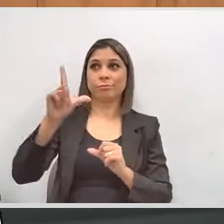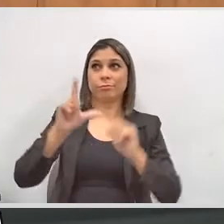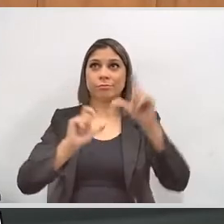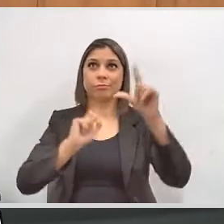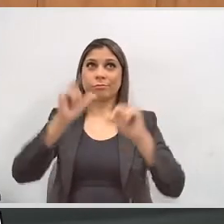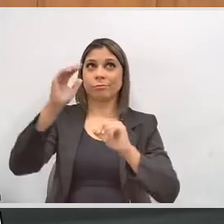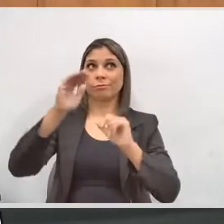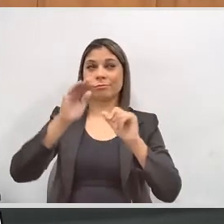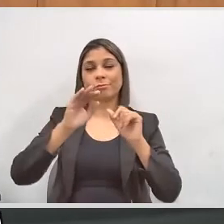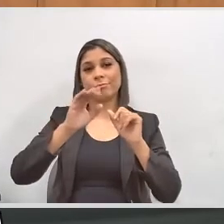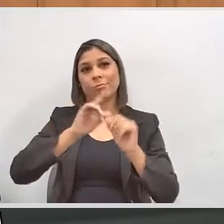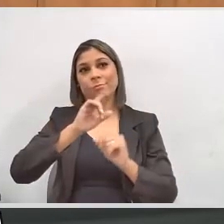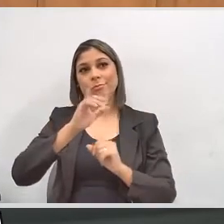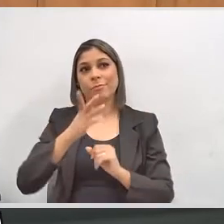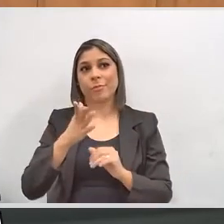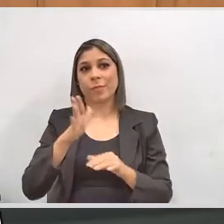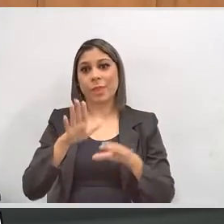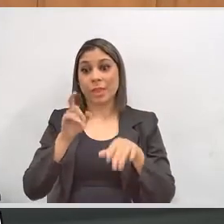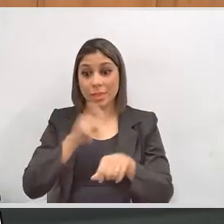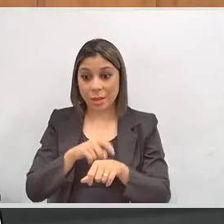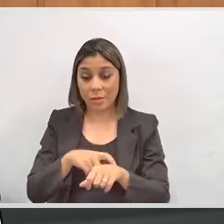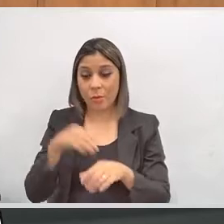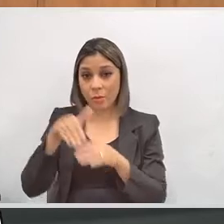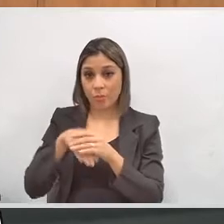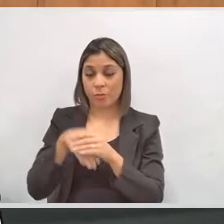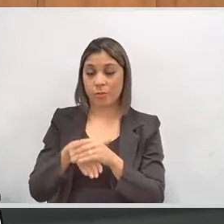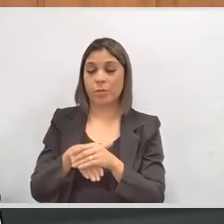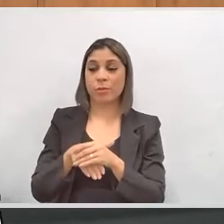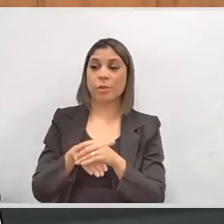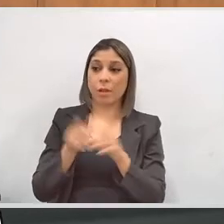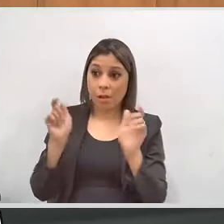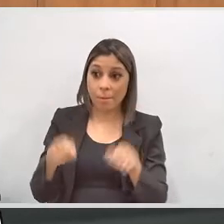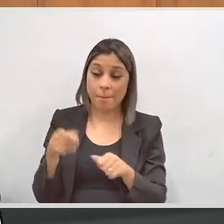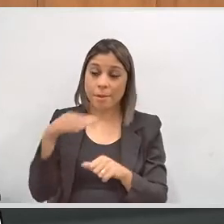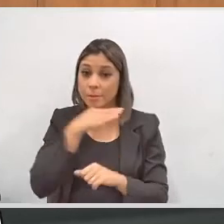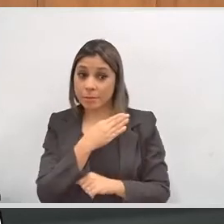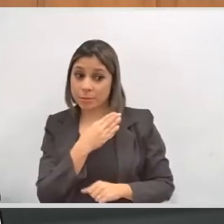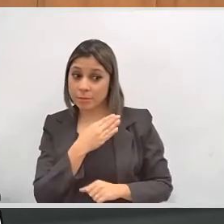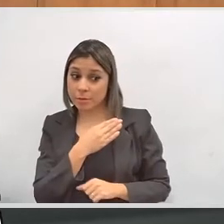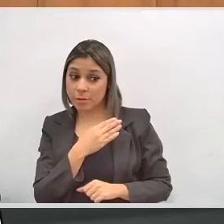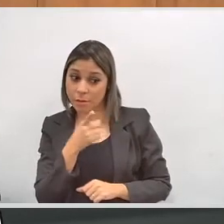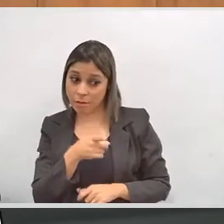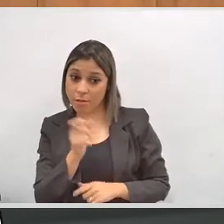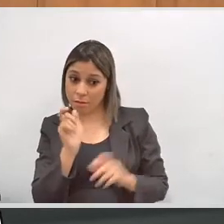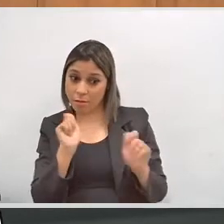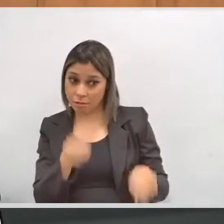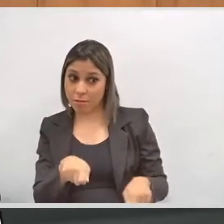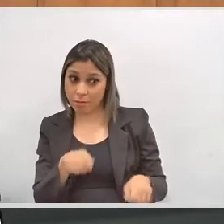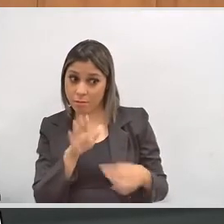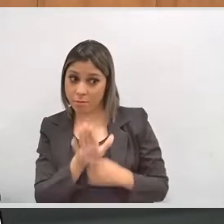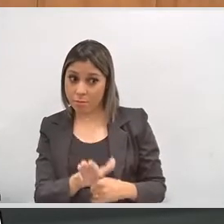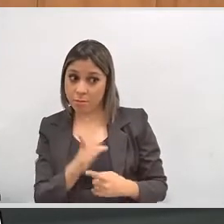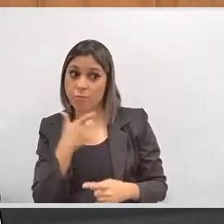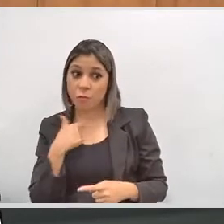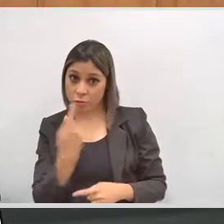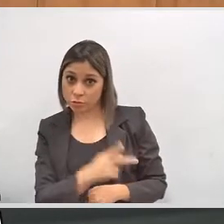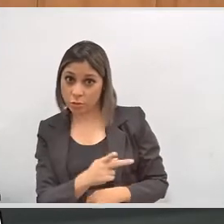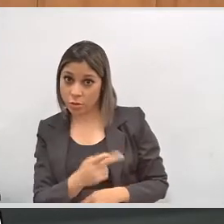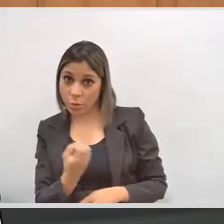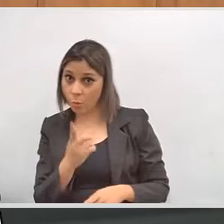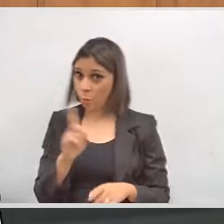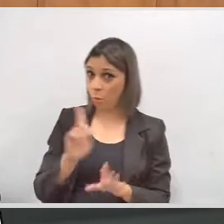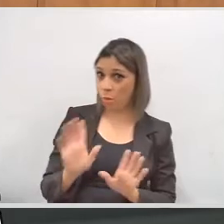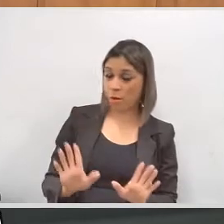da obtenção do título, é que se vai aferir se a pessoa é capaz, como mencionou o doutor Luiz, de exercer a sua vontade livremente.